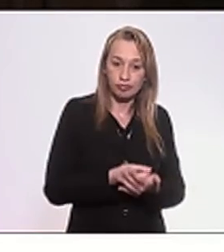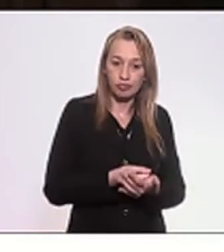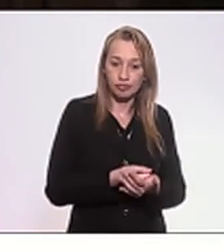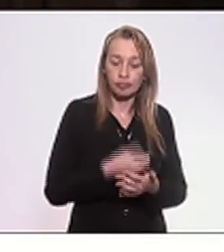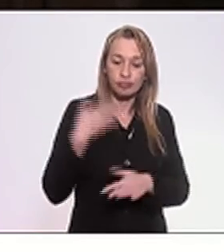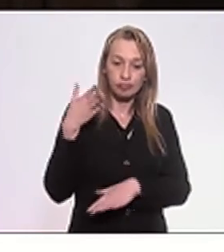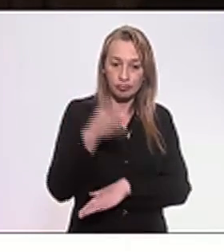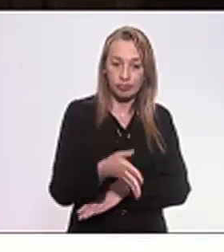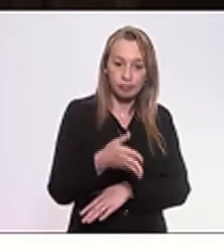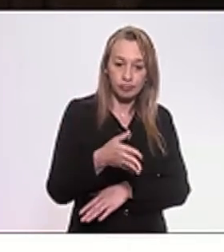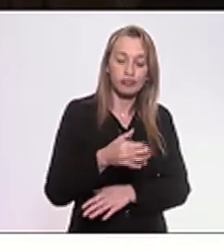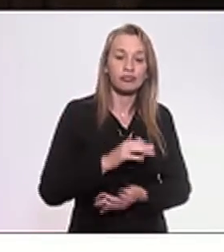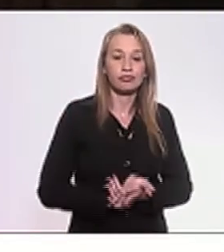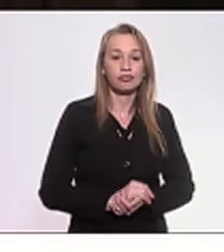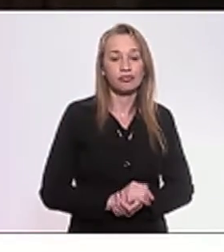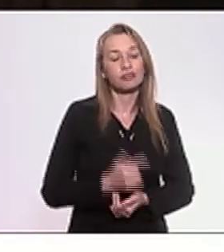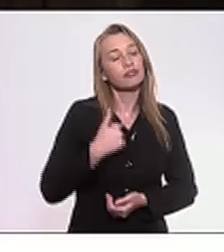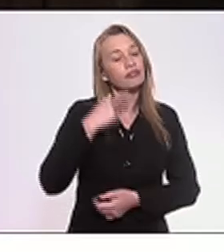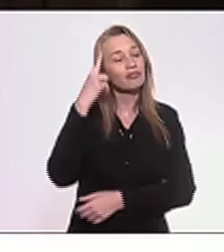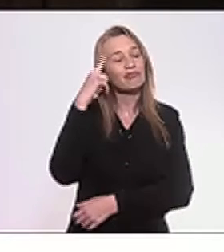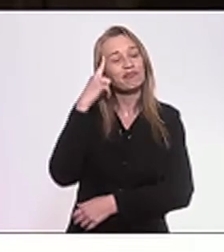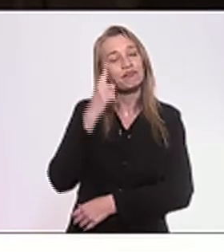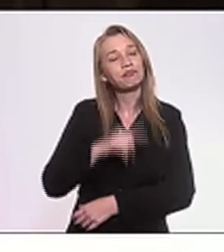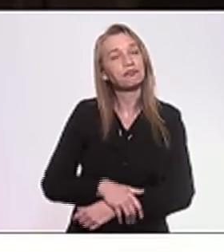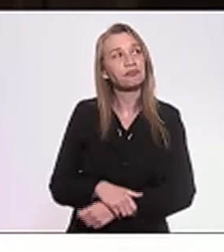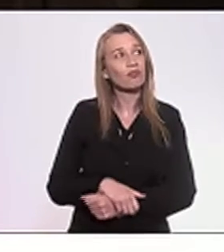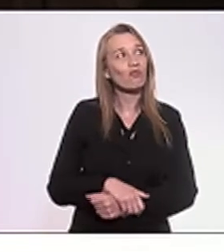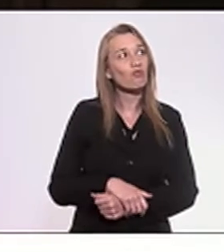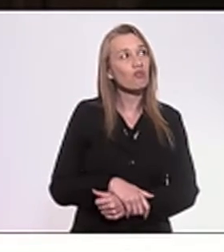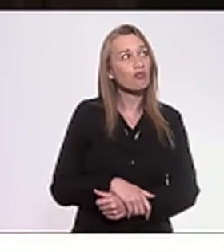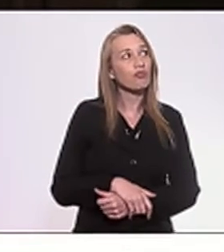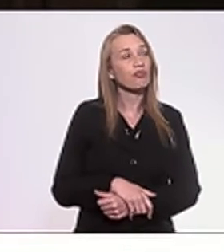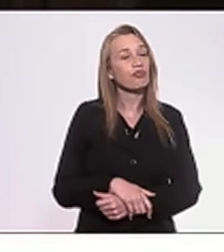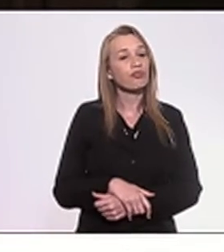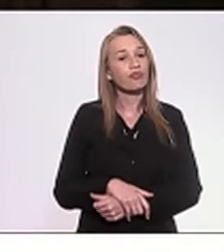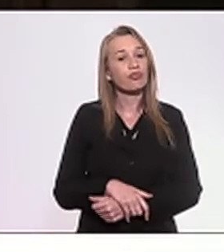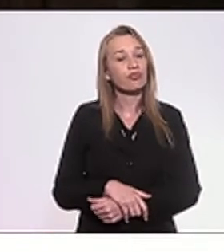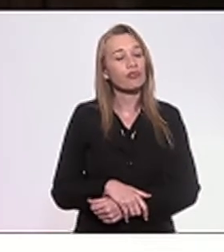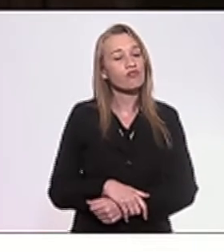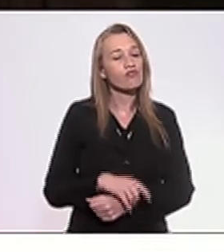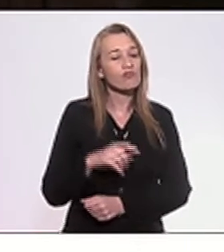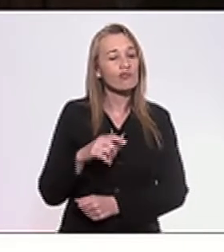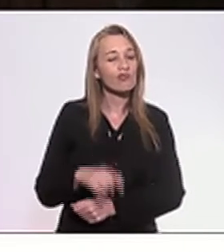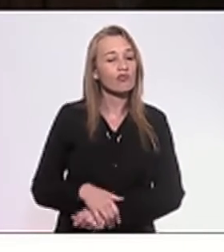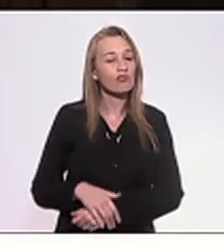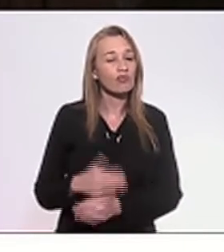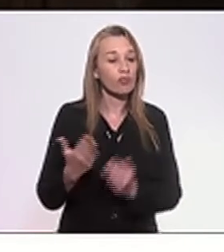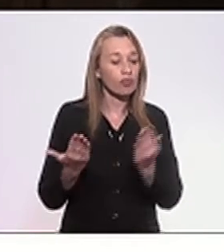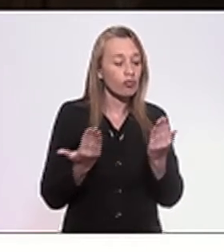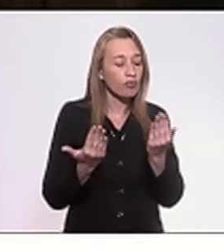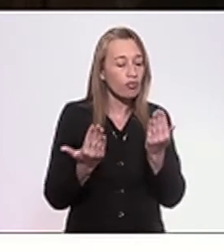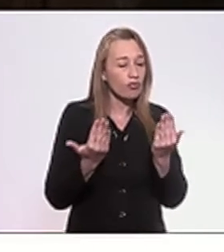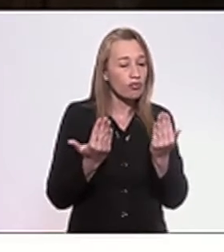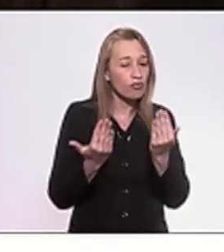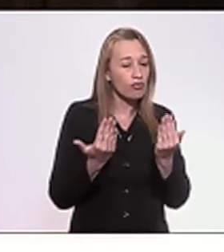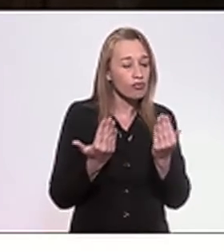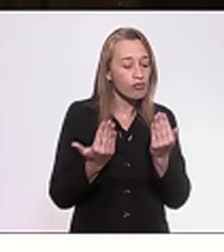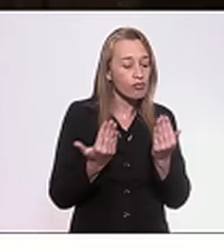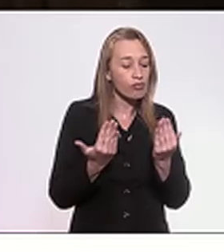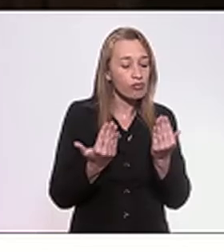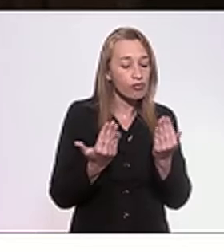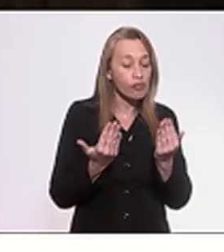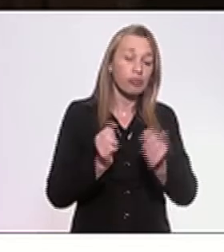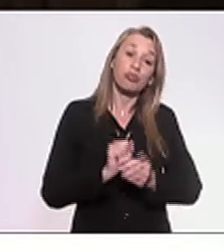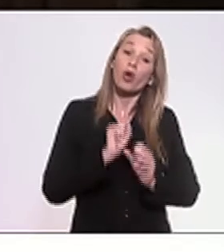trás, mas me acendeu o termômetro da desconfiança. Porque eu poderia estar